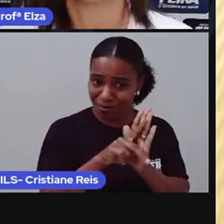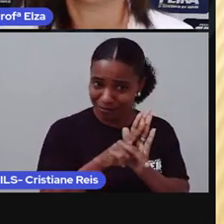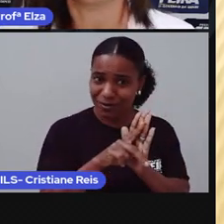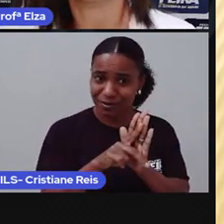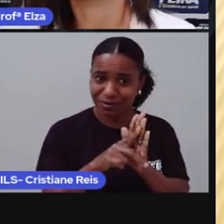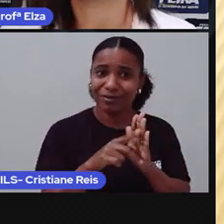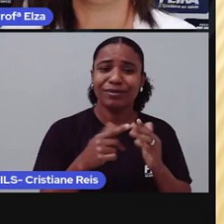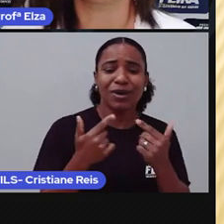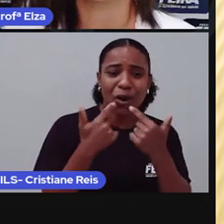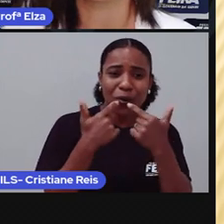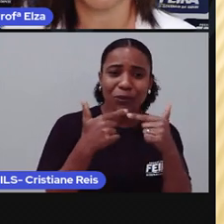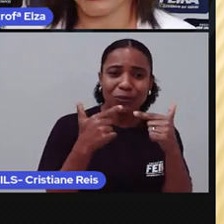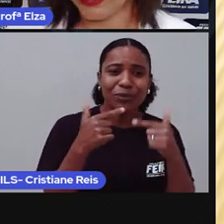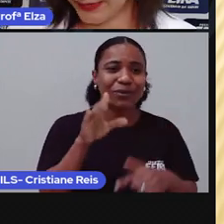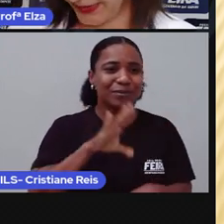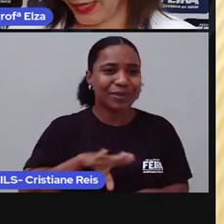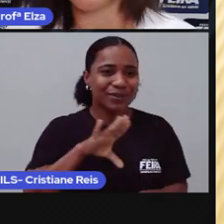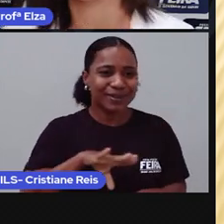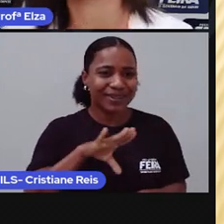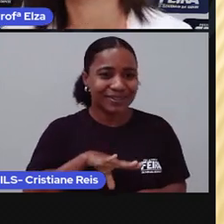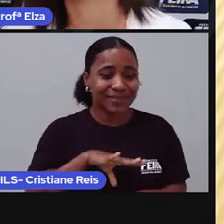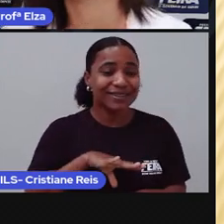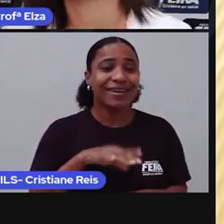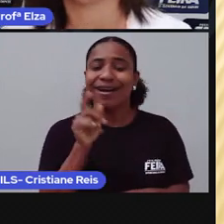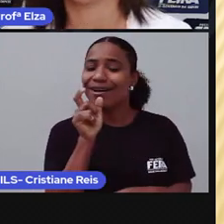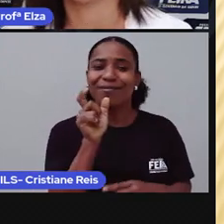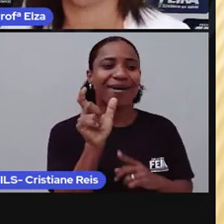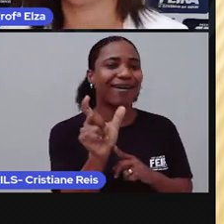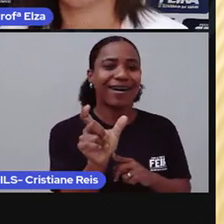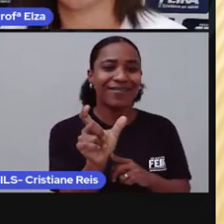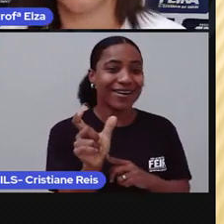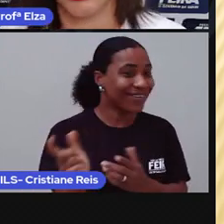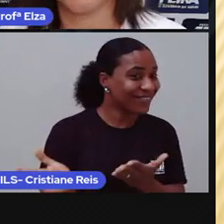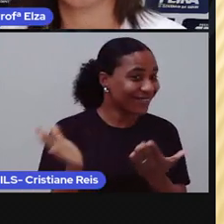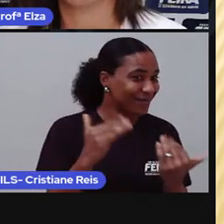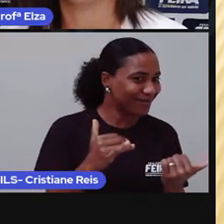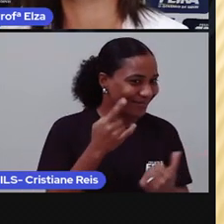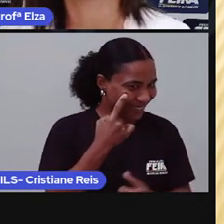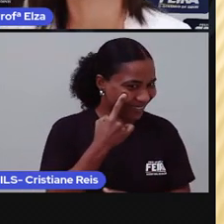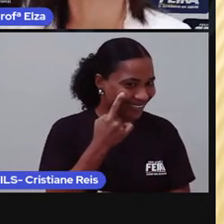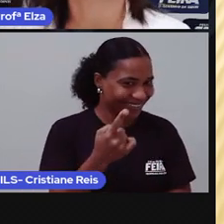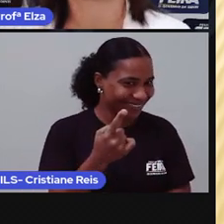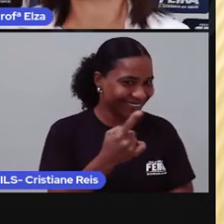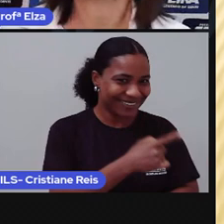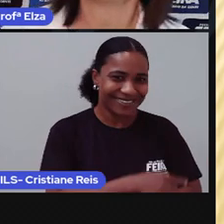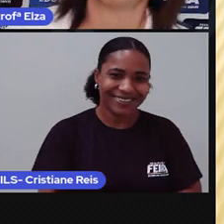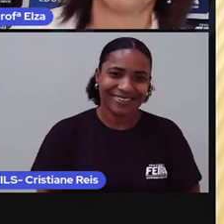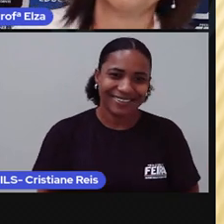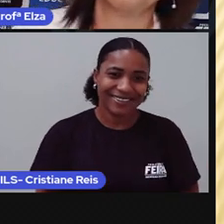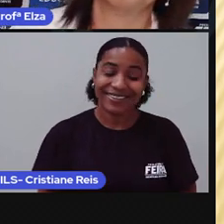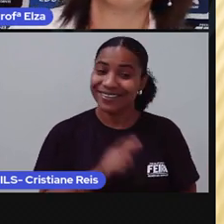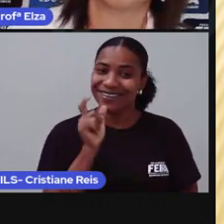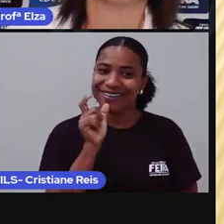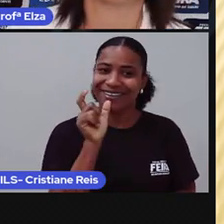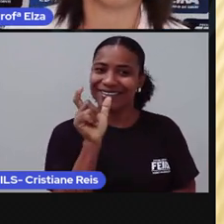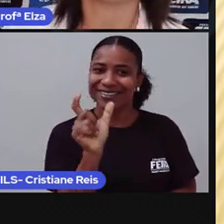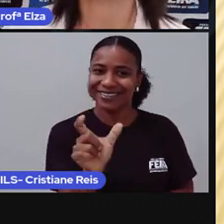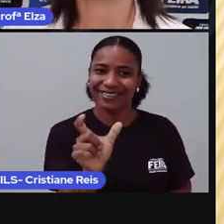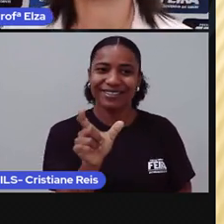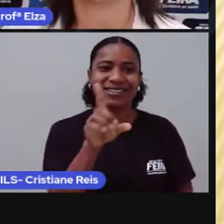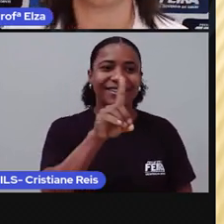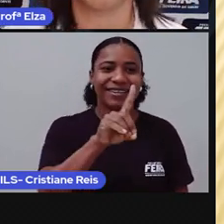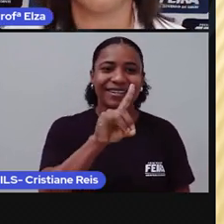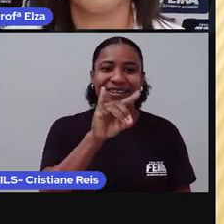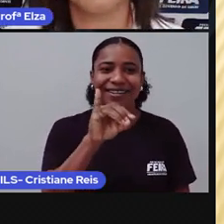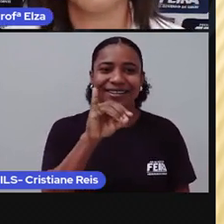Como chamamos essas palavras? Let's go, vamos lá? Olha ela aí, Diet